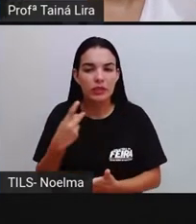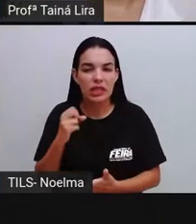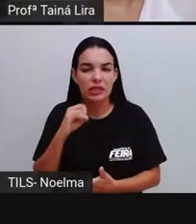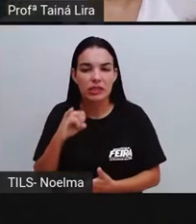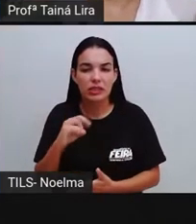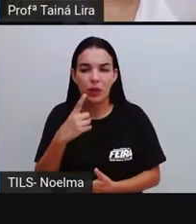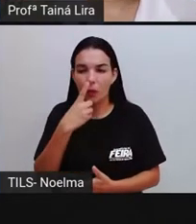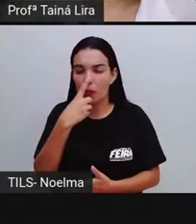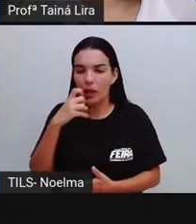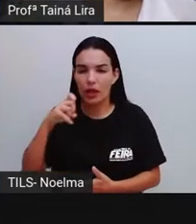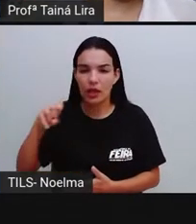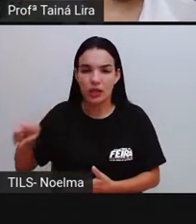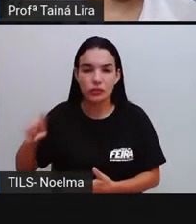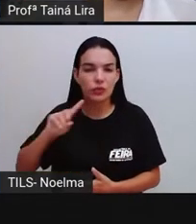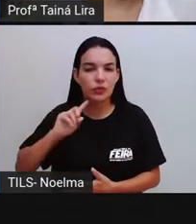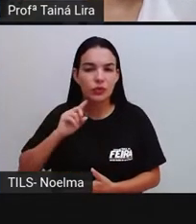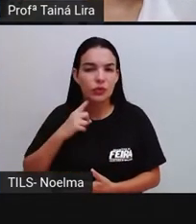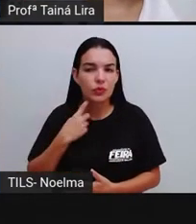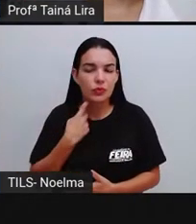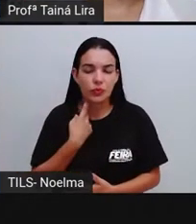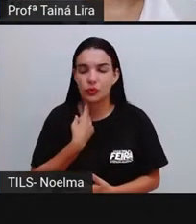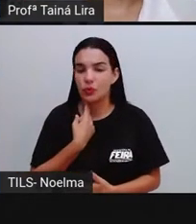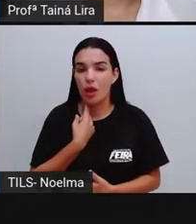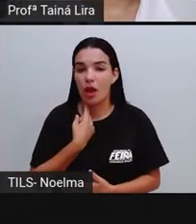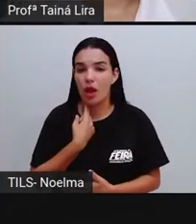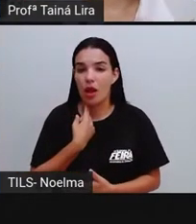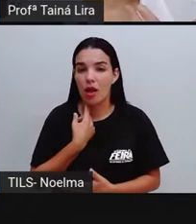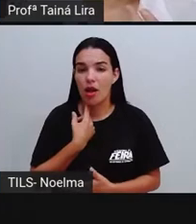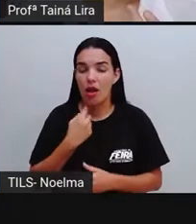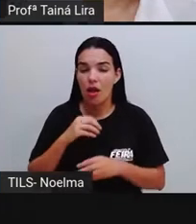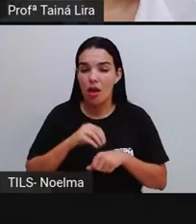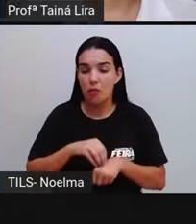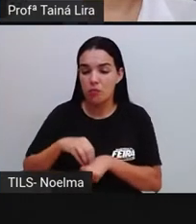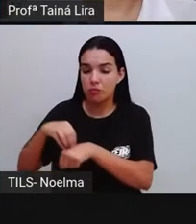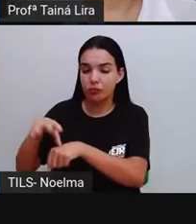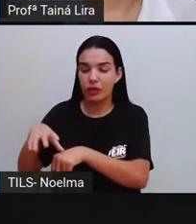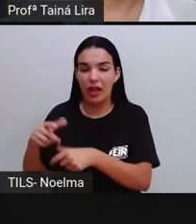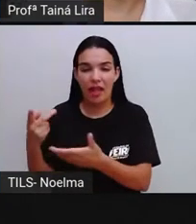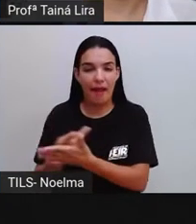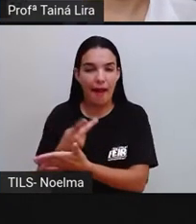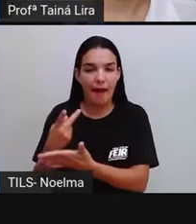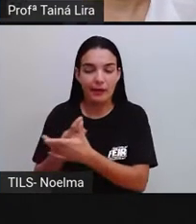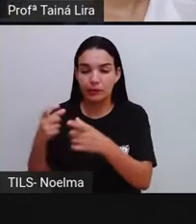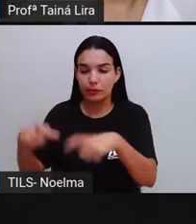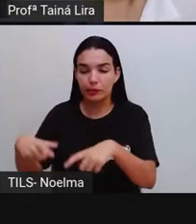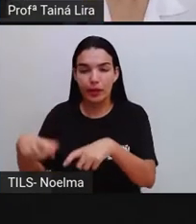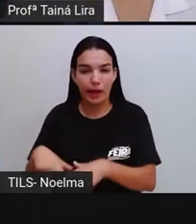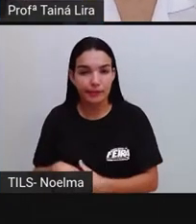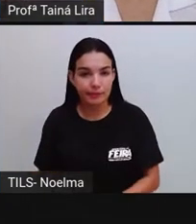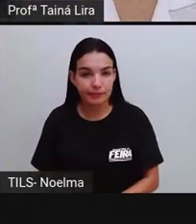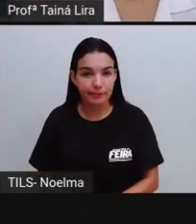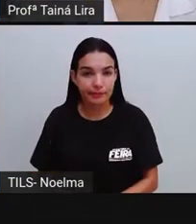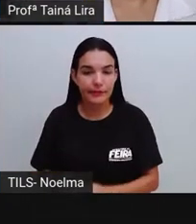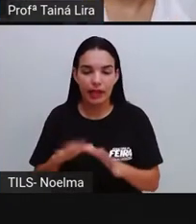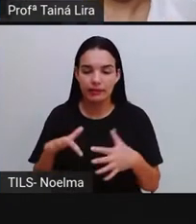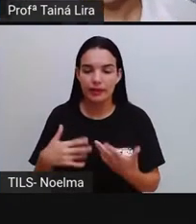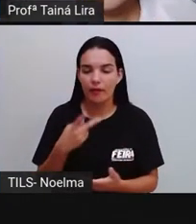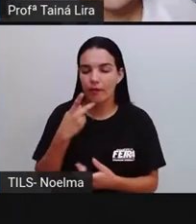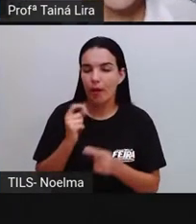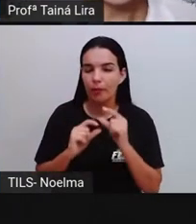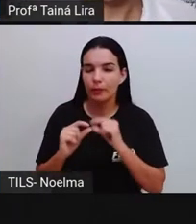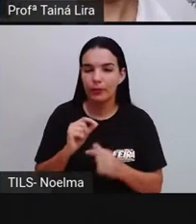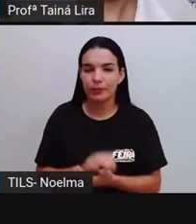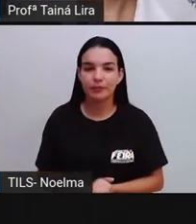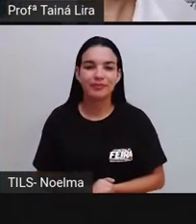descartado aí de maneira, da maneira que não é a mais apropriada. Então, vamos falar um pouquinho, né?